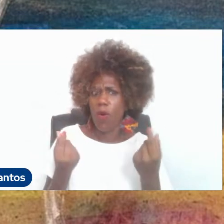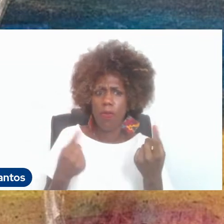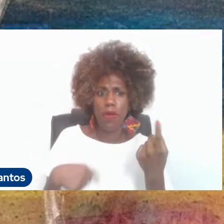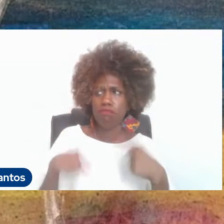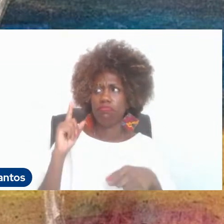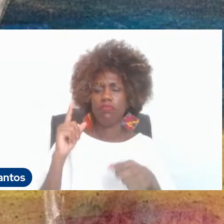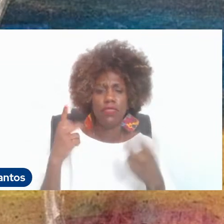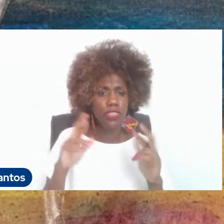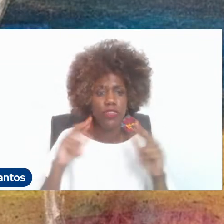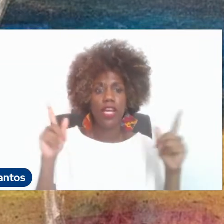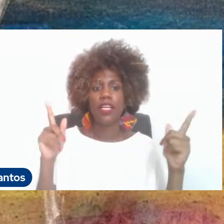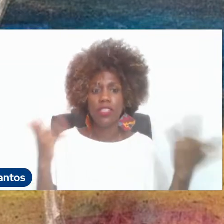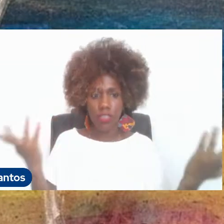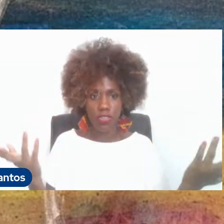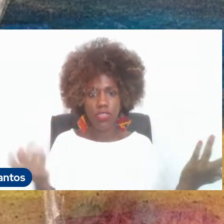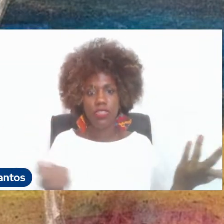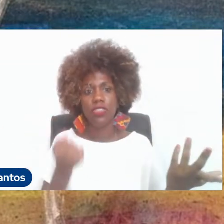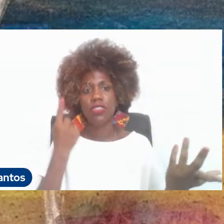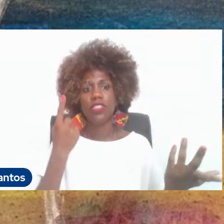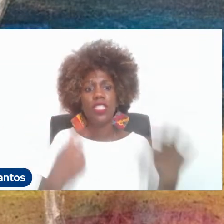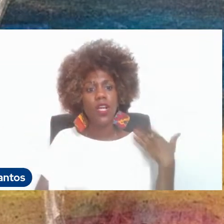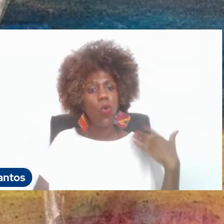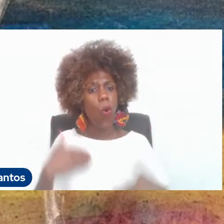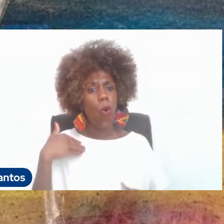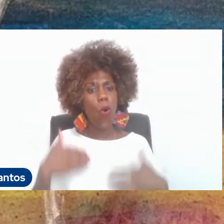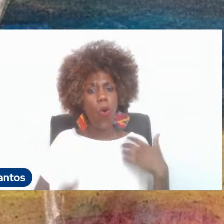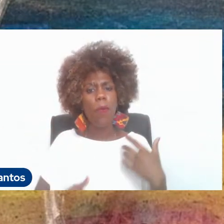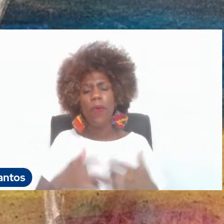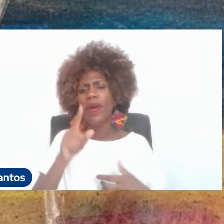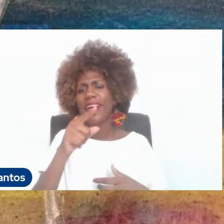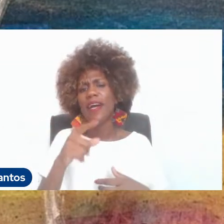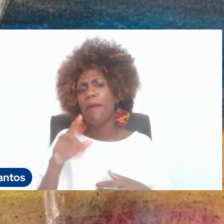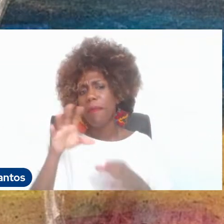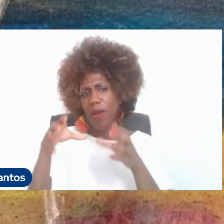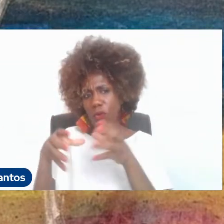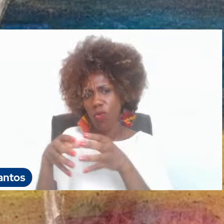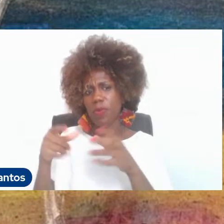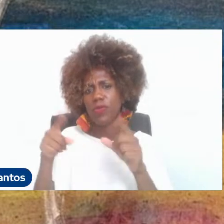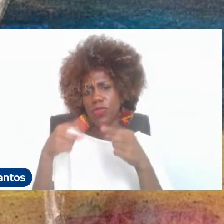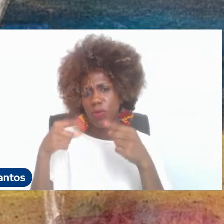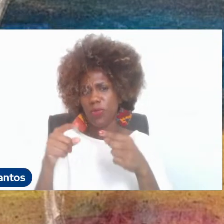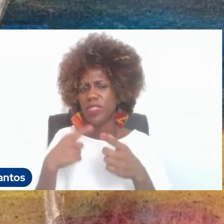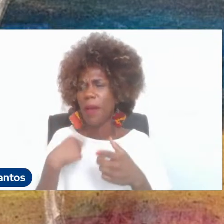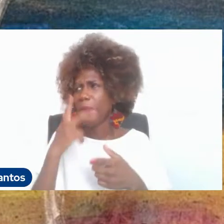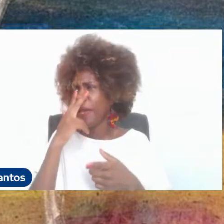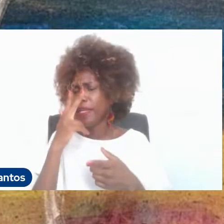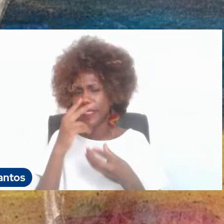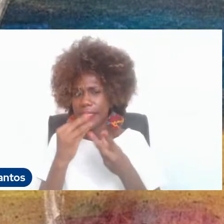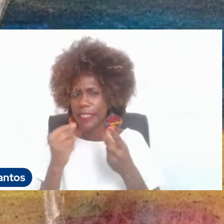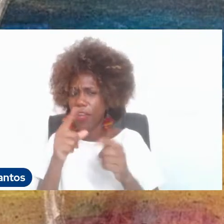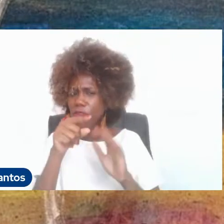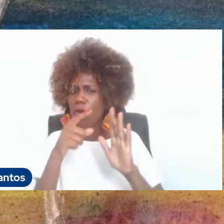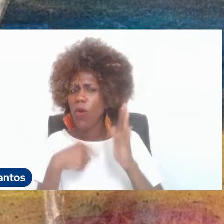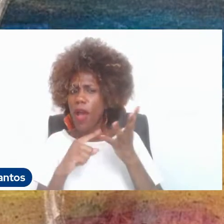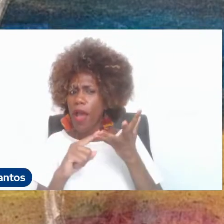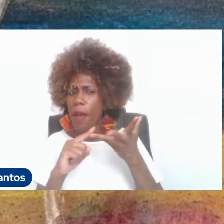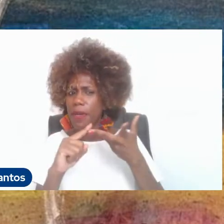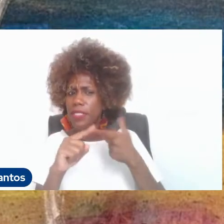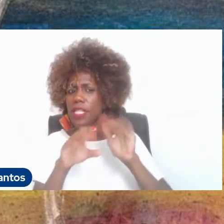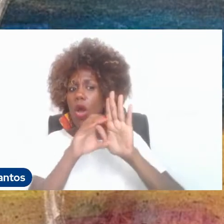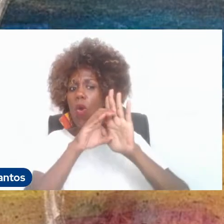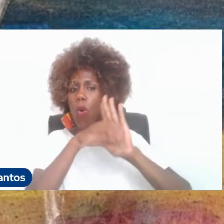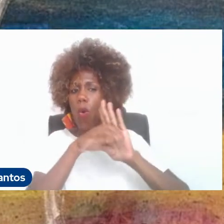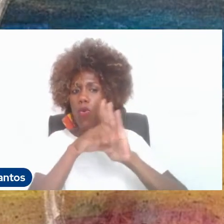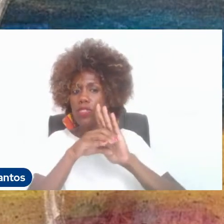passa como... Eu vou tentar apresentar aqui algumas questões mais conceituais sobre essa